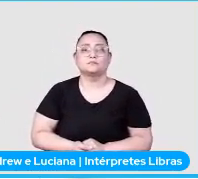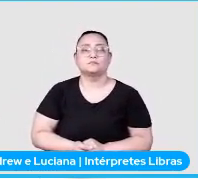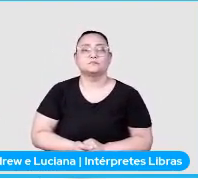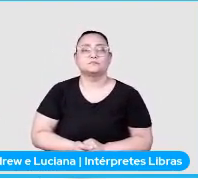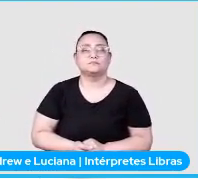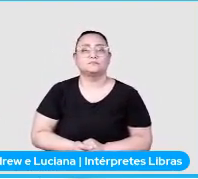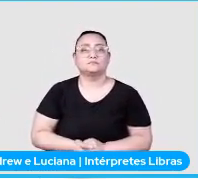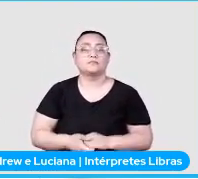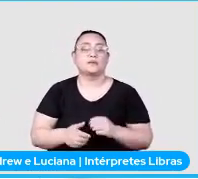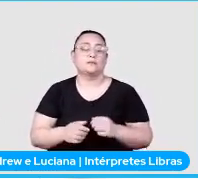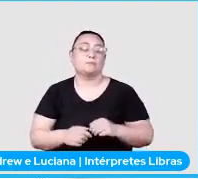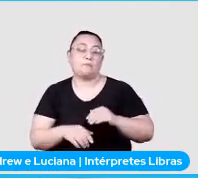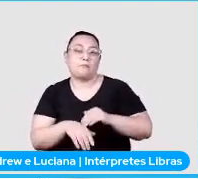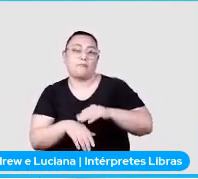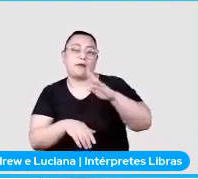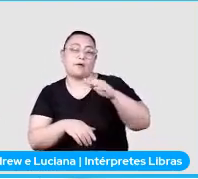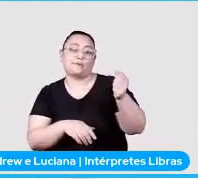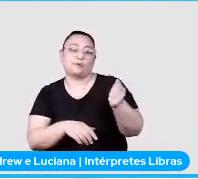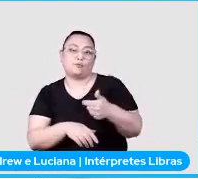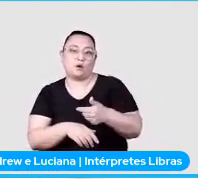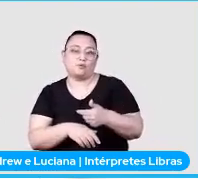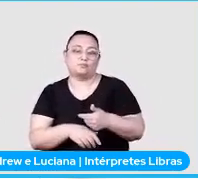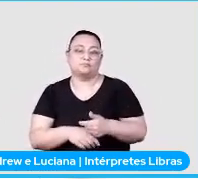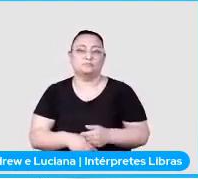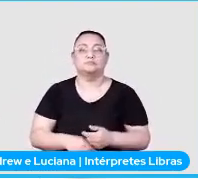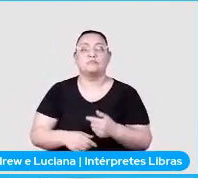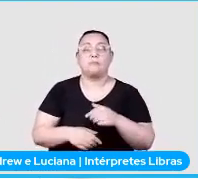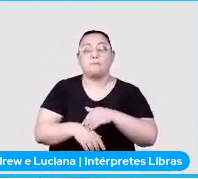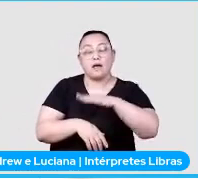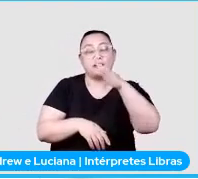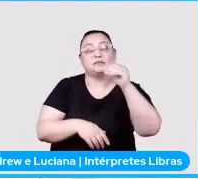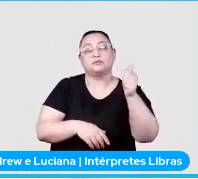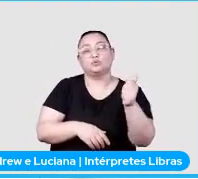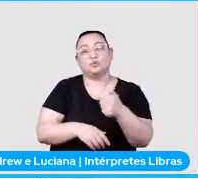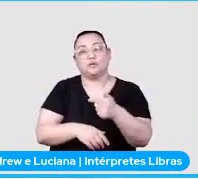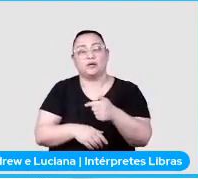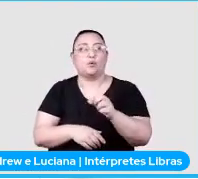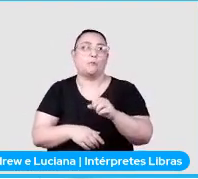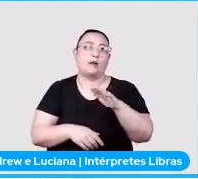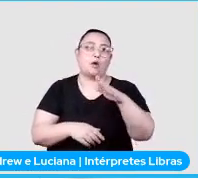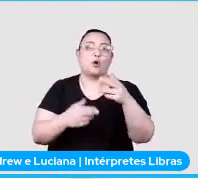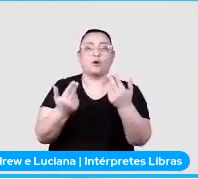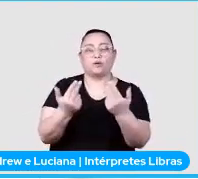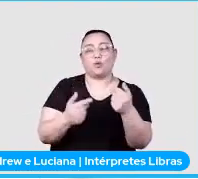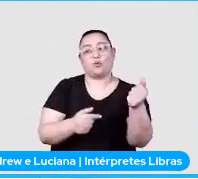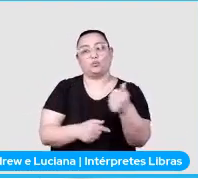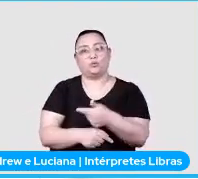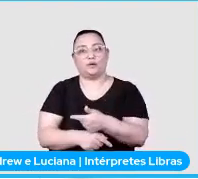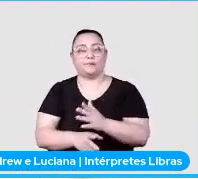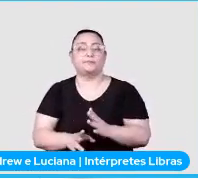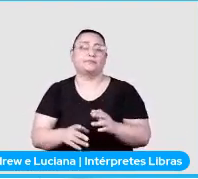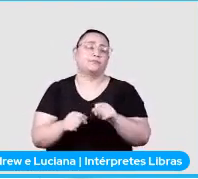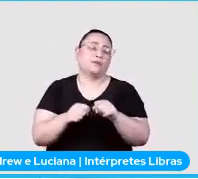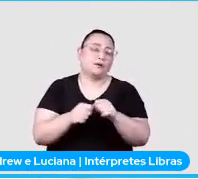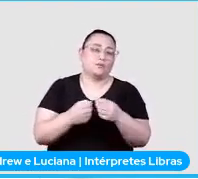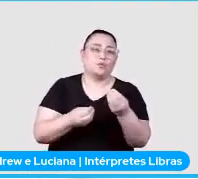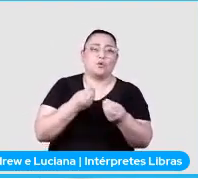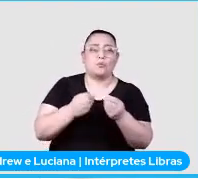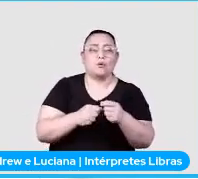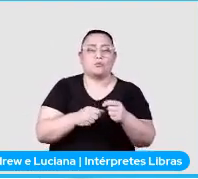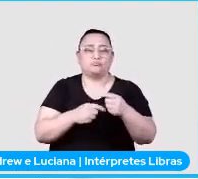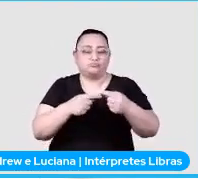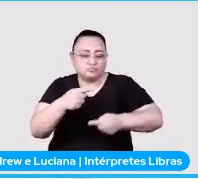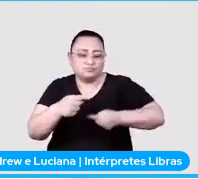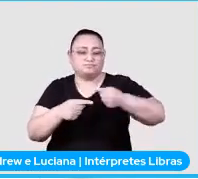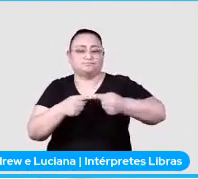maior ou igual, que o valor, no caso. E aí, o que é acontece? Quando eu rodar a aplicação